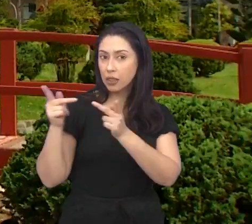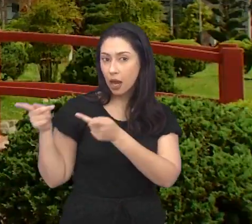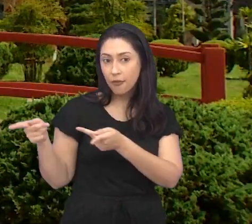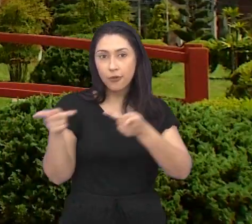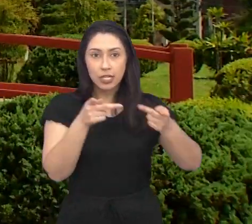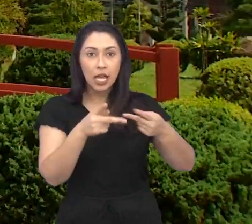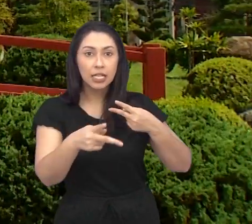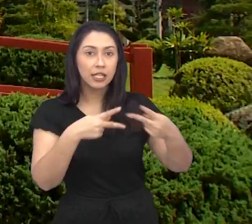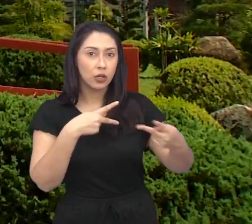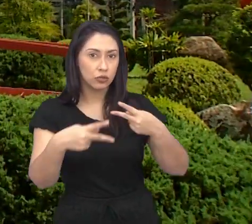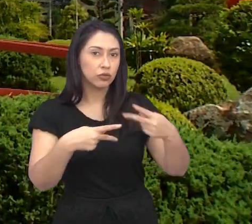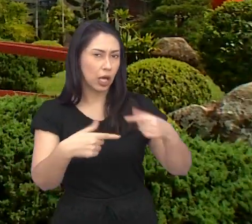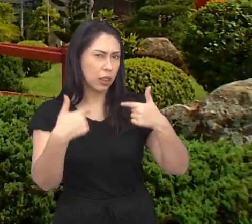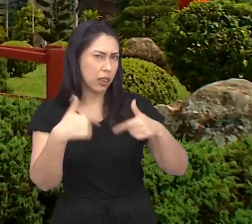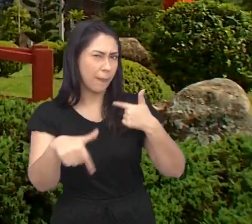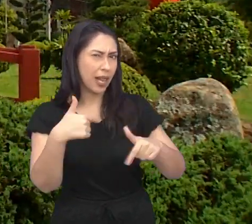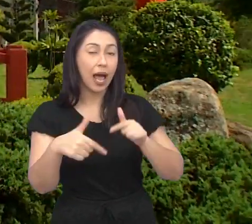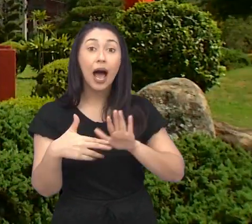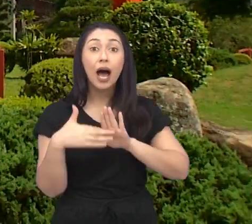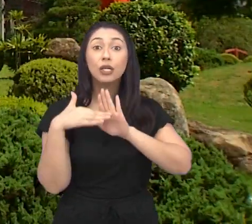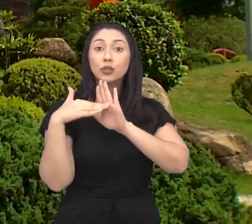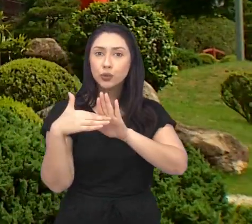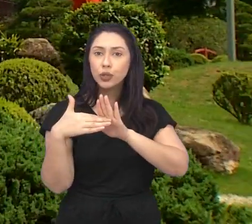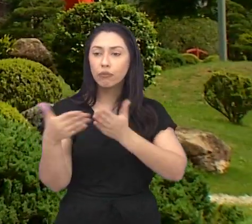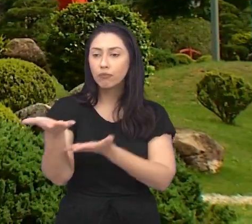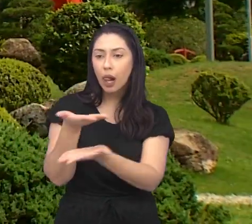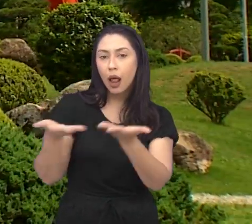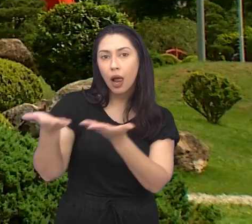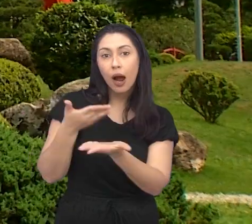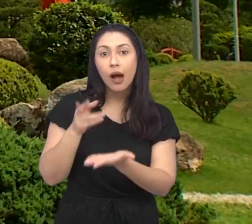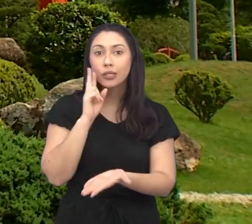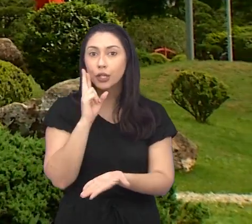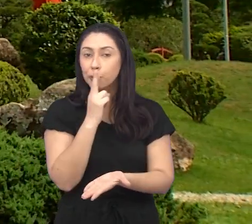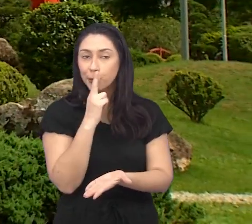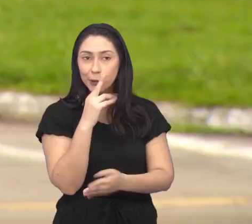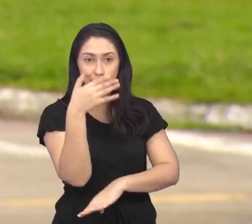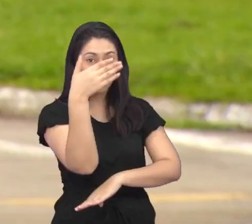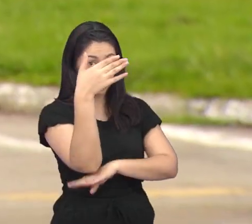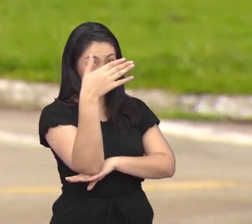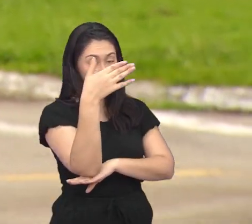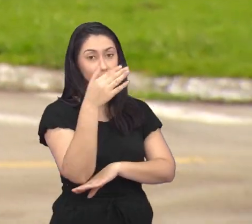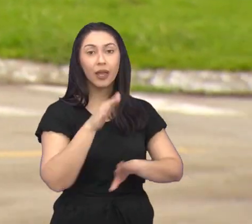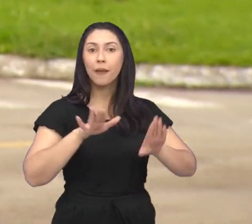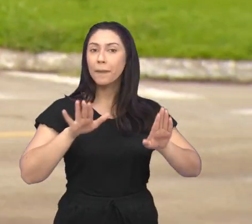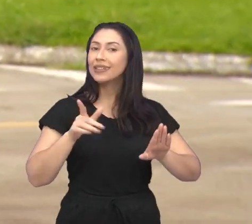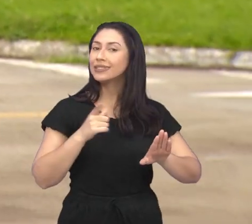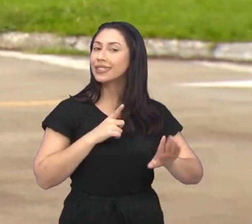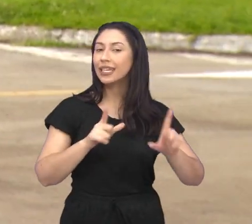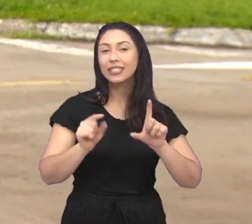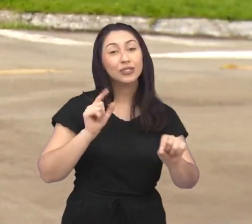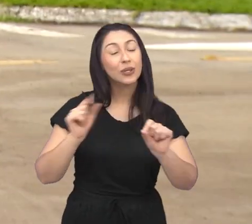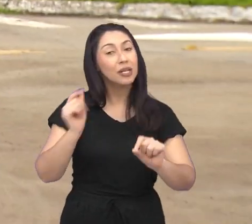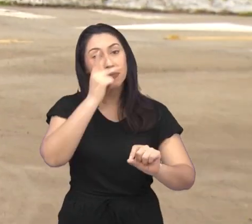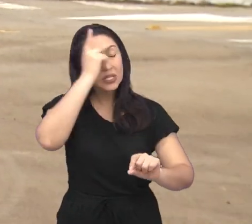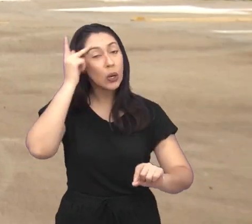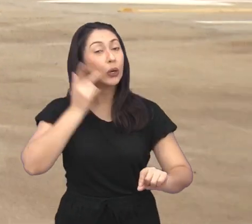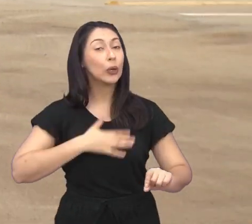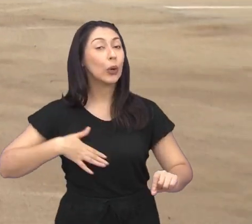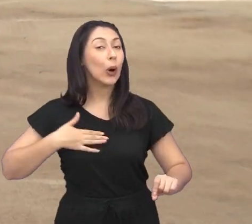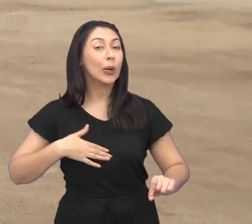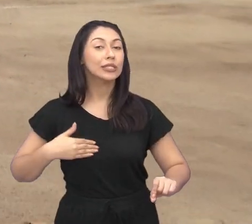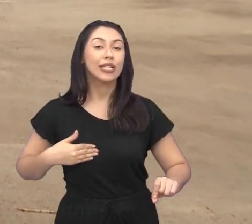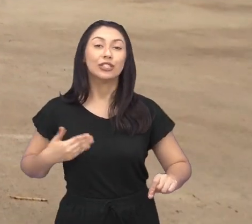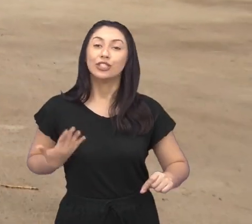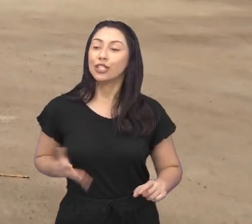vêm a São José dos Campos a negócios movimentam principalmente restaurantes e hotéis. Mas a cidade também tem opções para quem ama